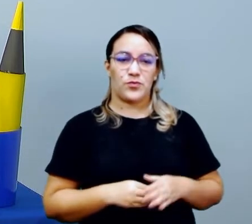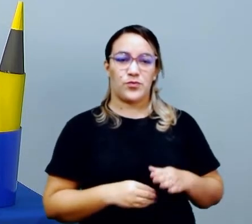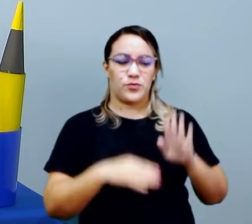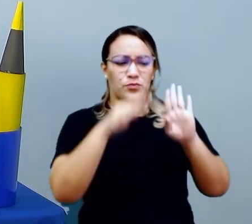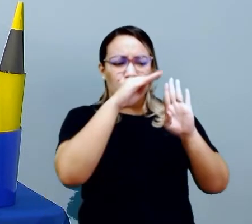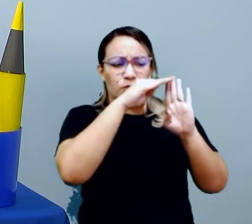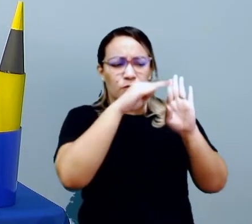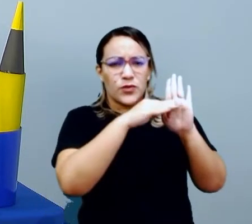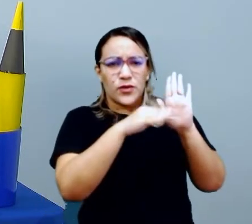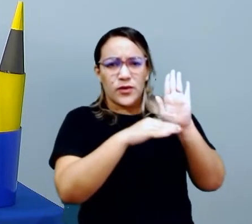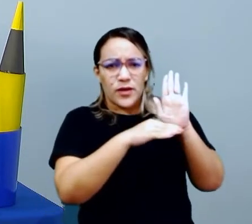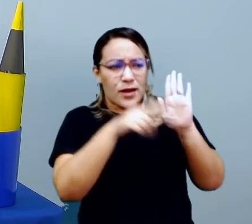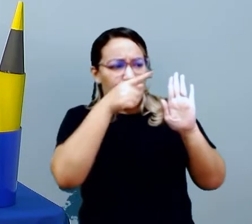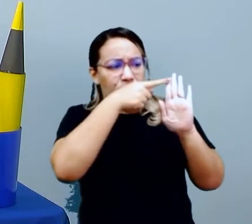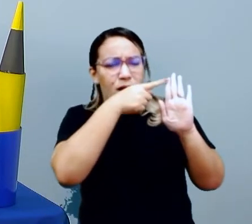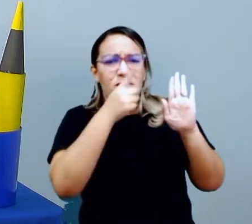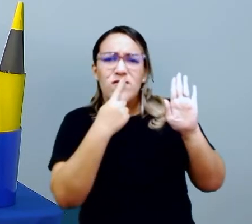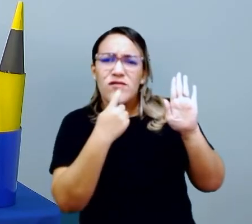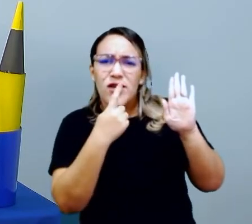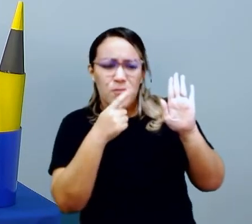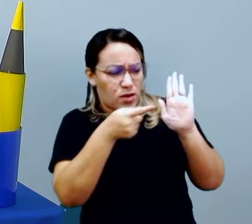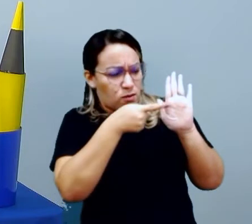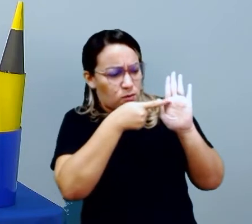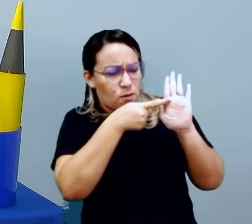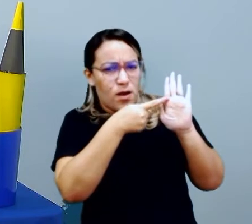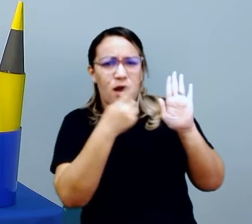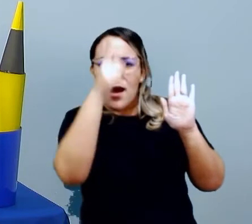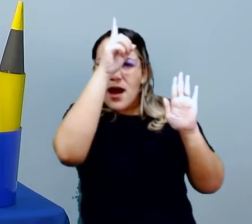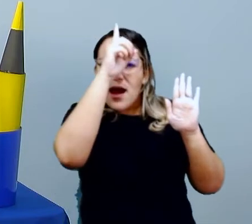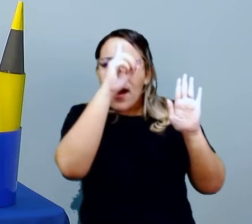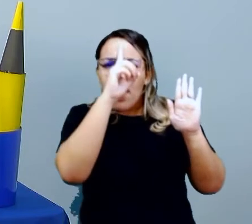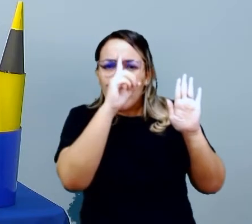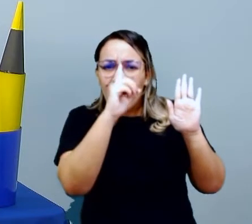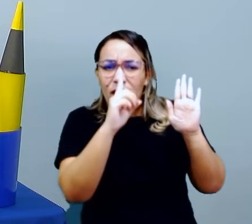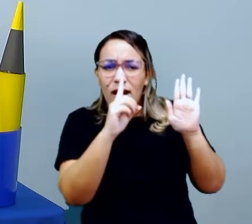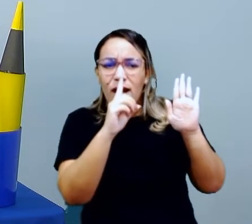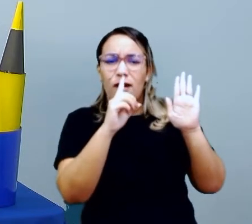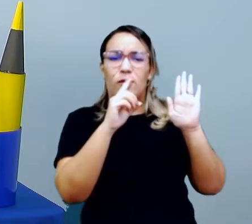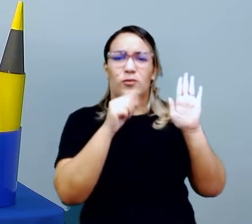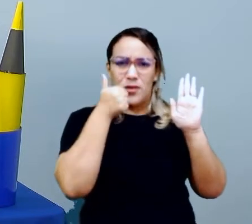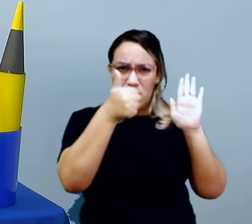ordem, tá, pessoal? A ordem certa do semáforo. A gente não pode inverter, não.